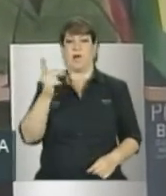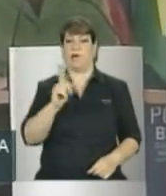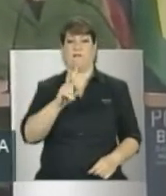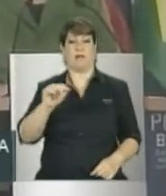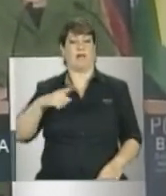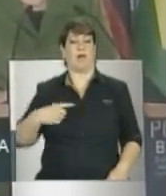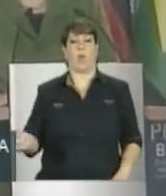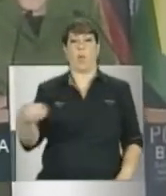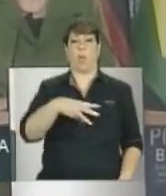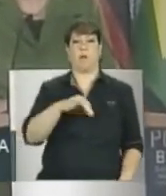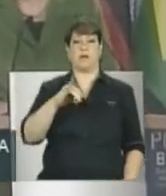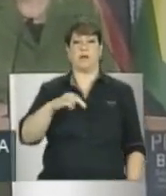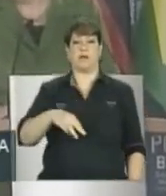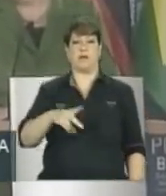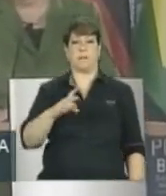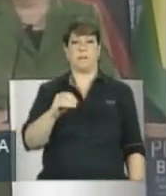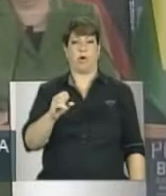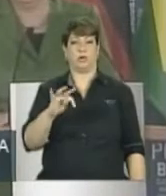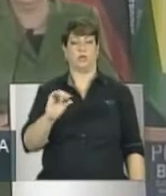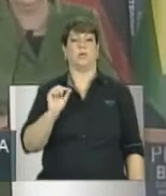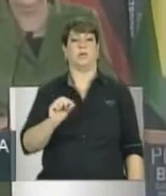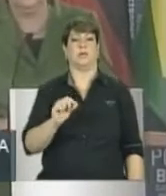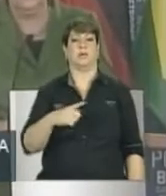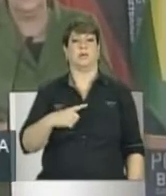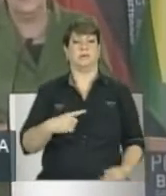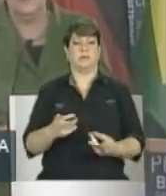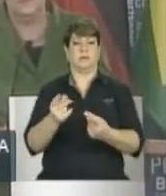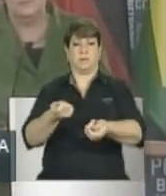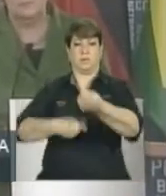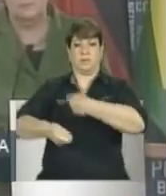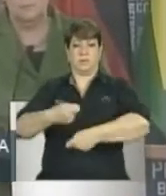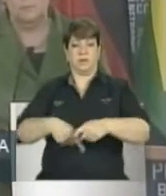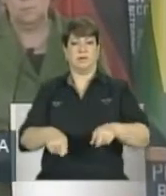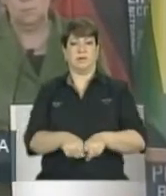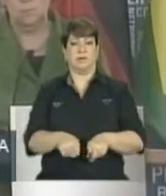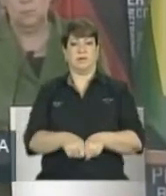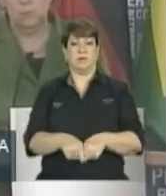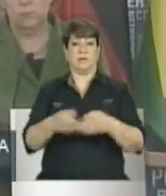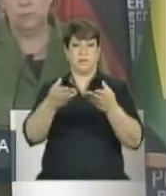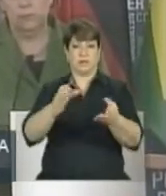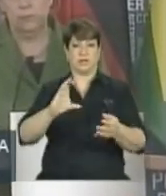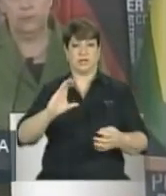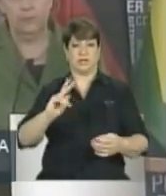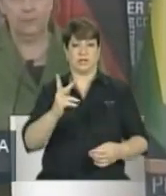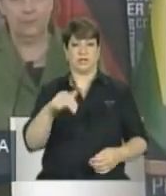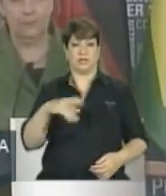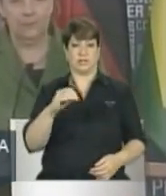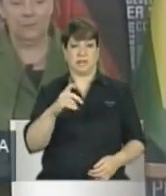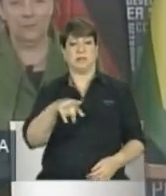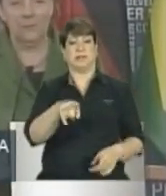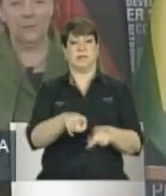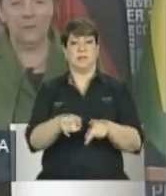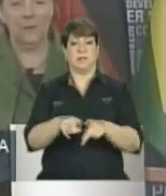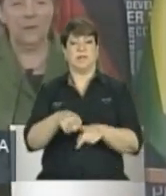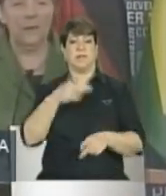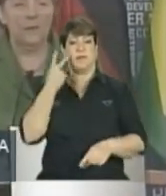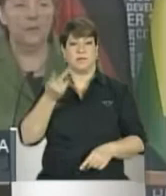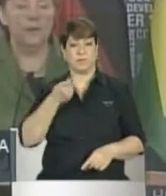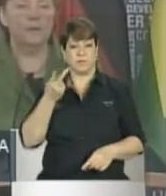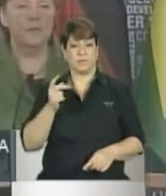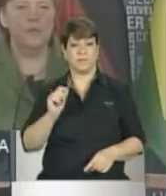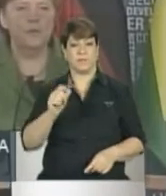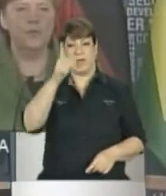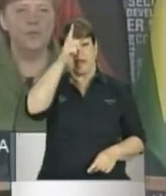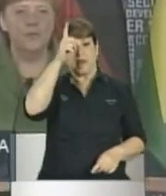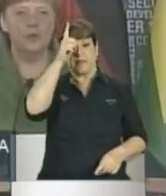importação e a senhora chanceler, por sua vez, prometeu que a